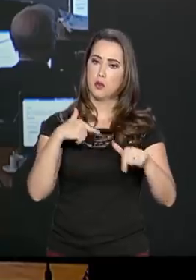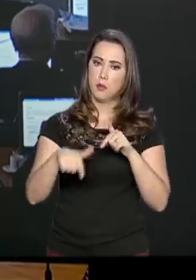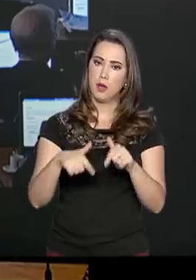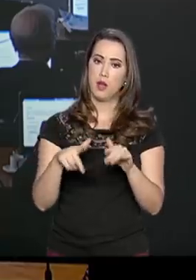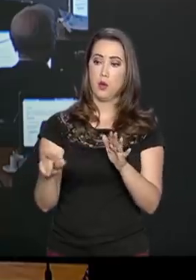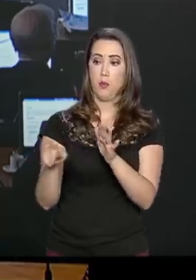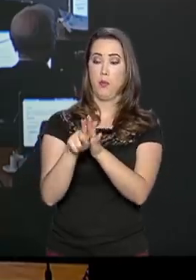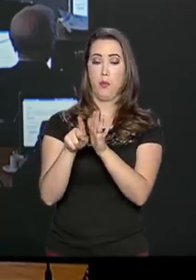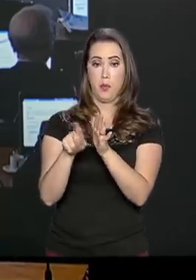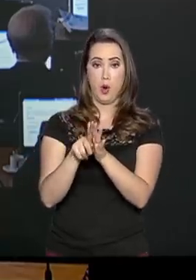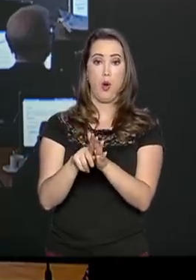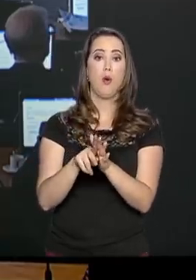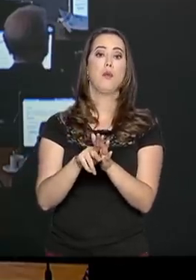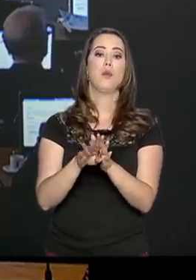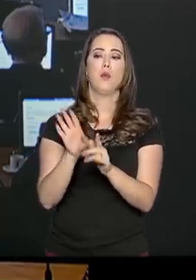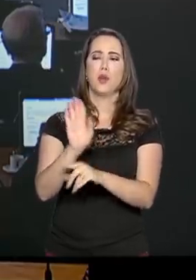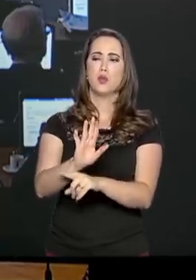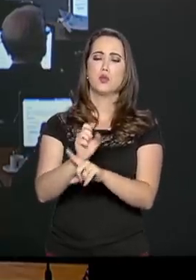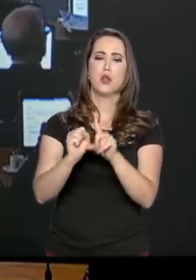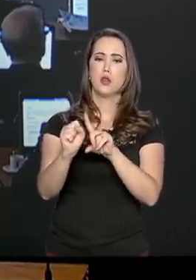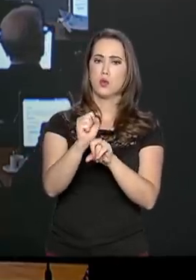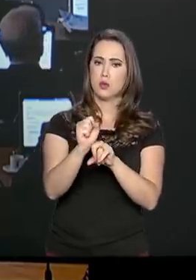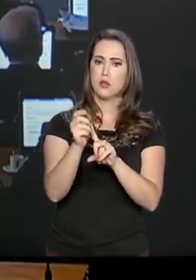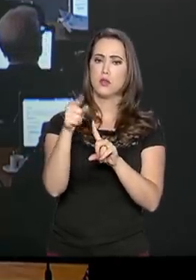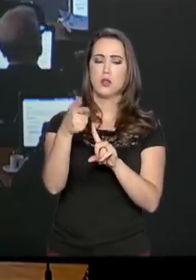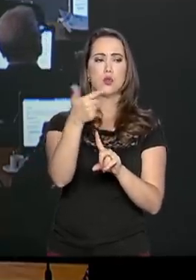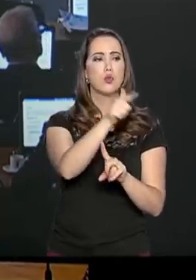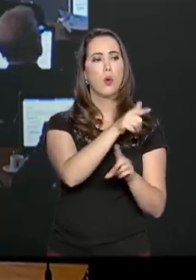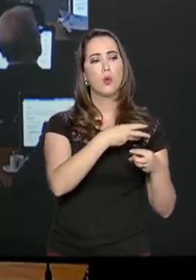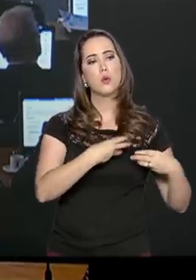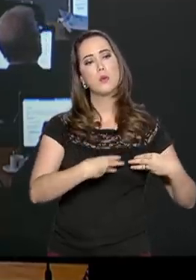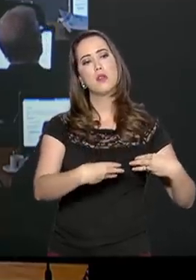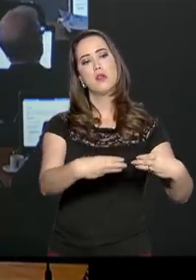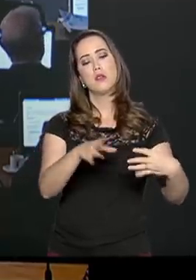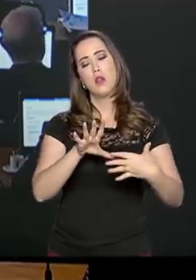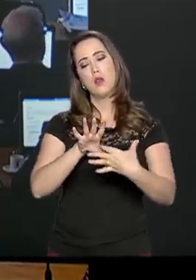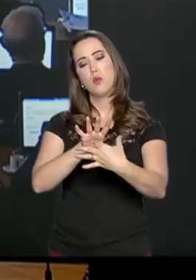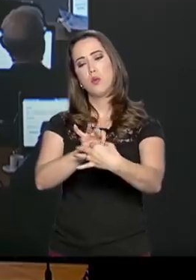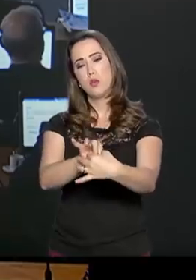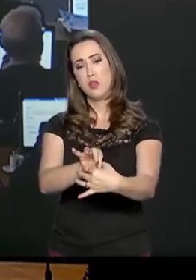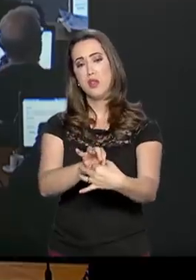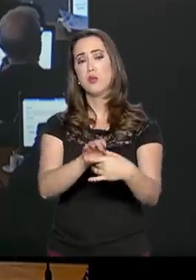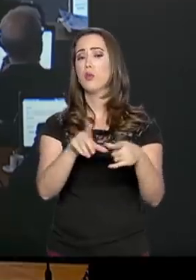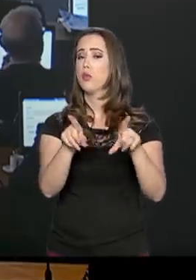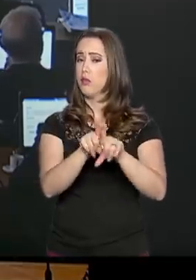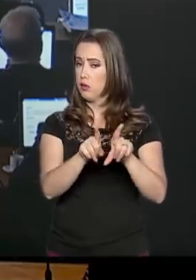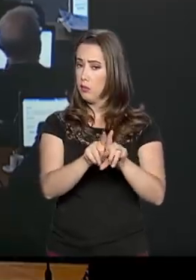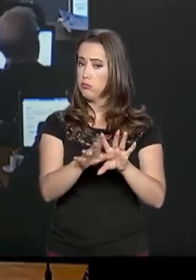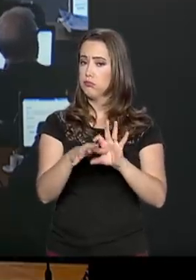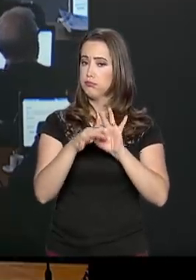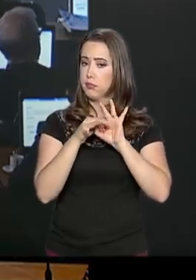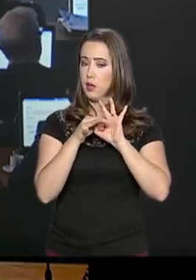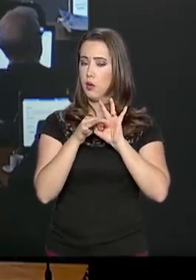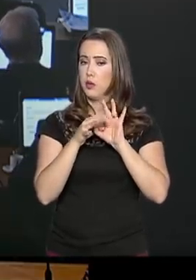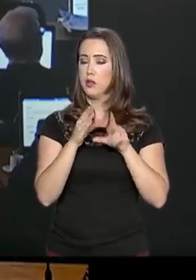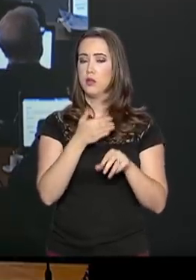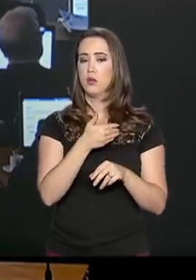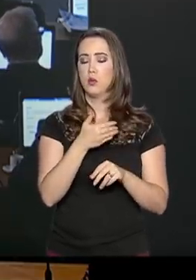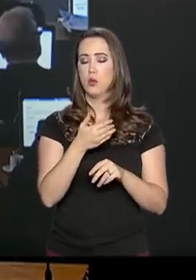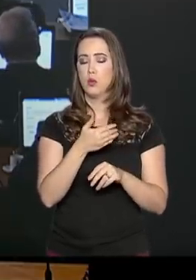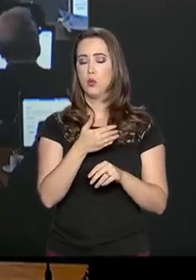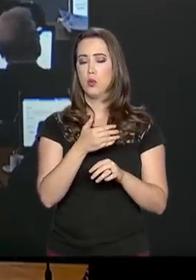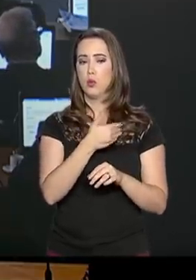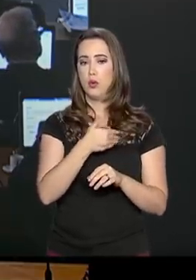cunho urbanístico, social, de outros ministérios, também coordenados com os órgãos estaduais